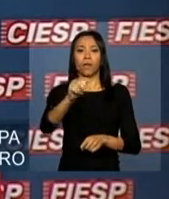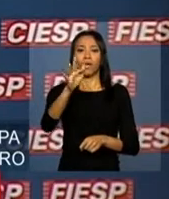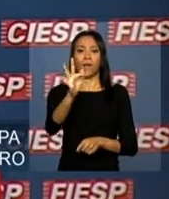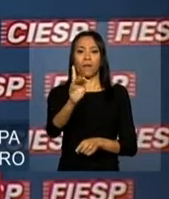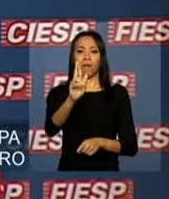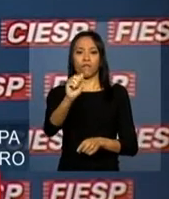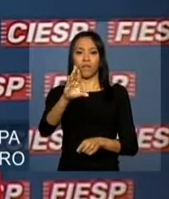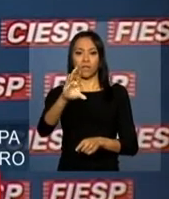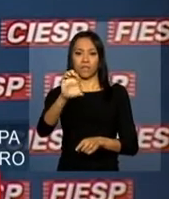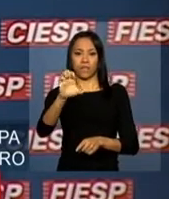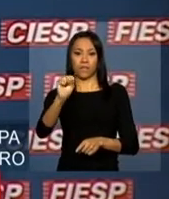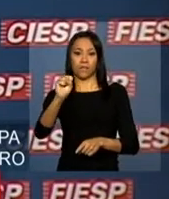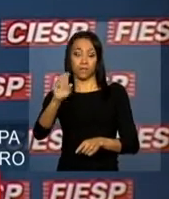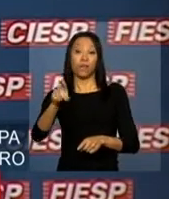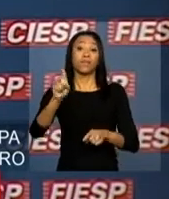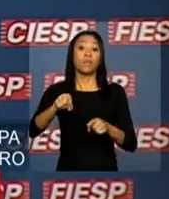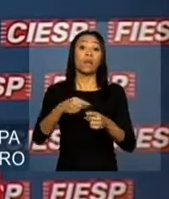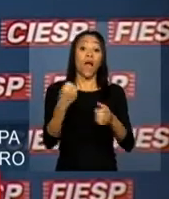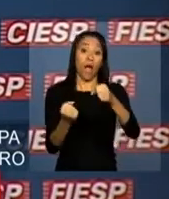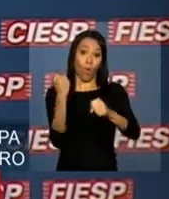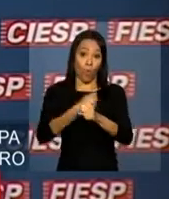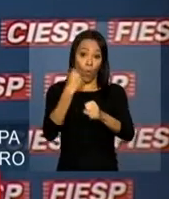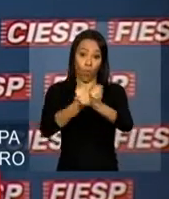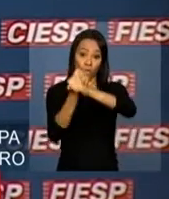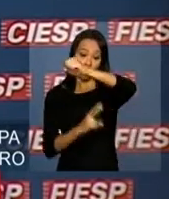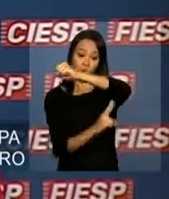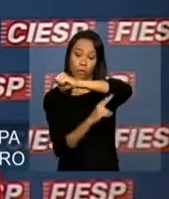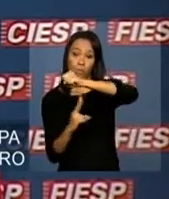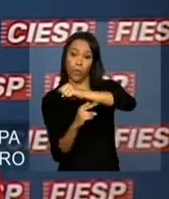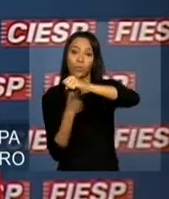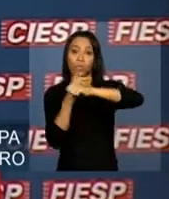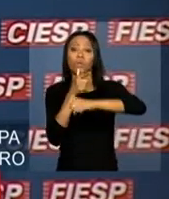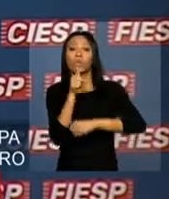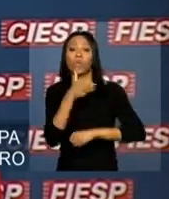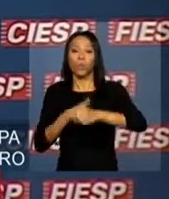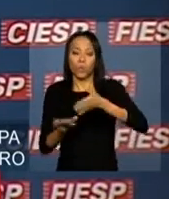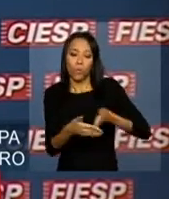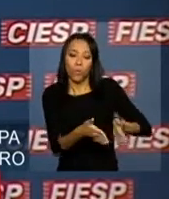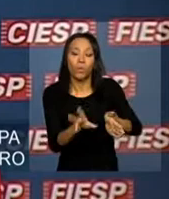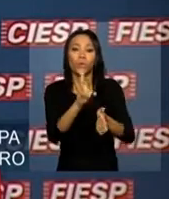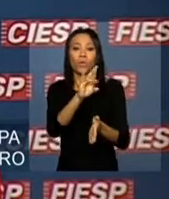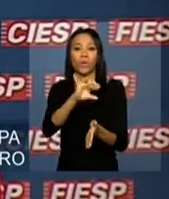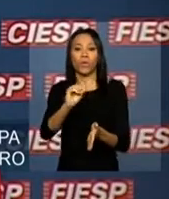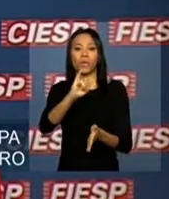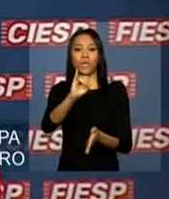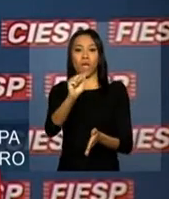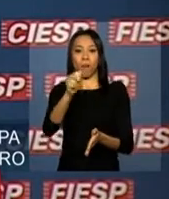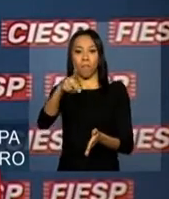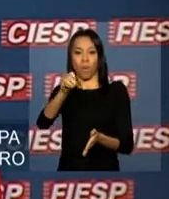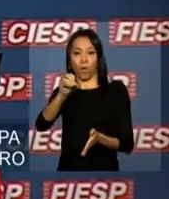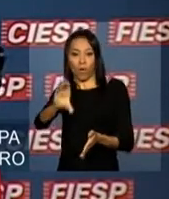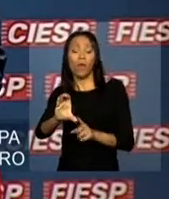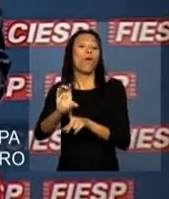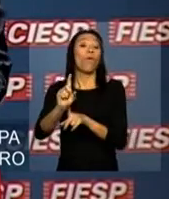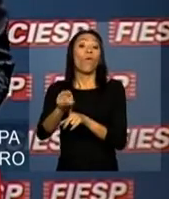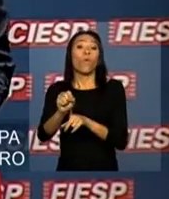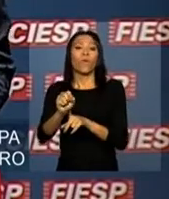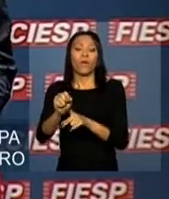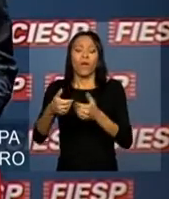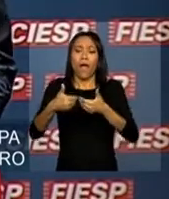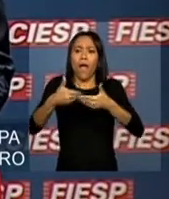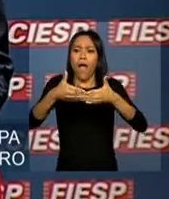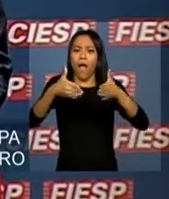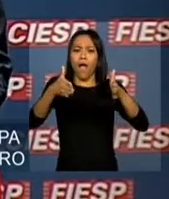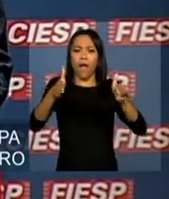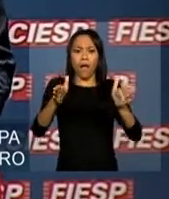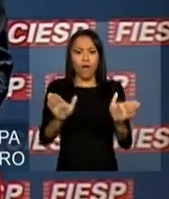ponte sobre o Rio Iapoc e o avanço nos acordos de cooperação de fronteira abrem um novo campo